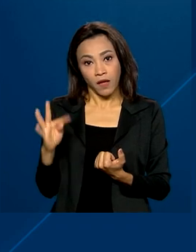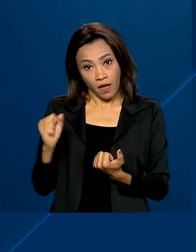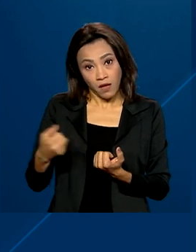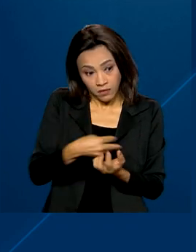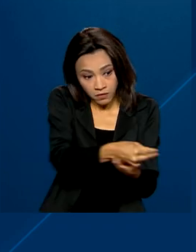trabalhadores. FGTS FGTS propõe Obrigado.